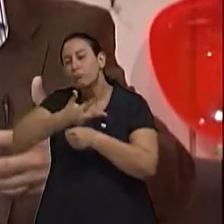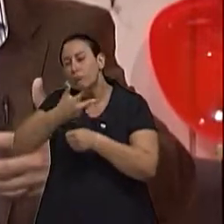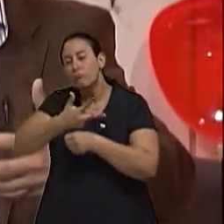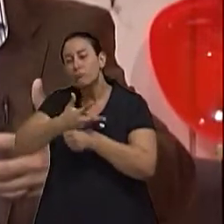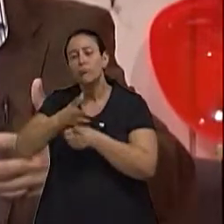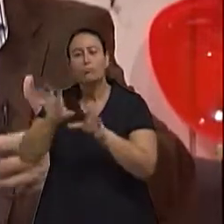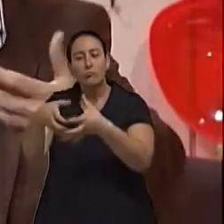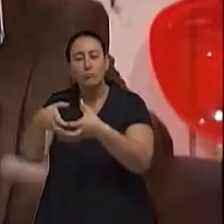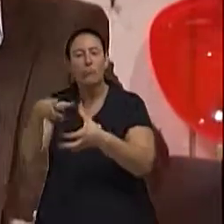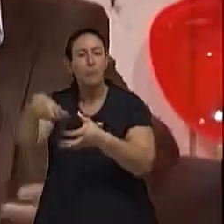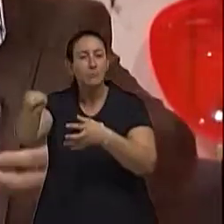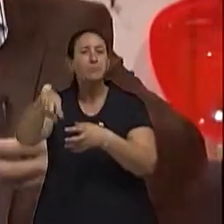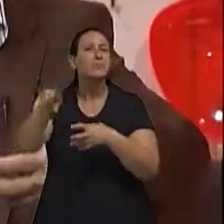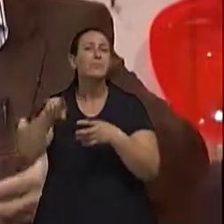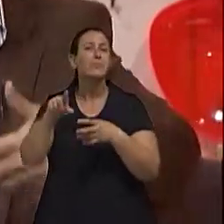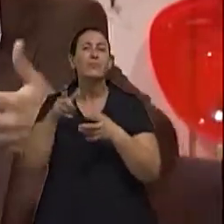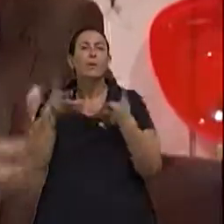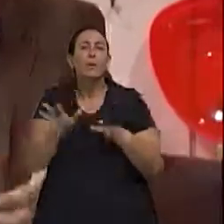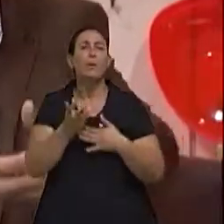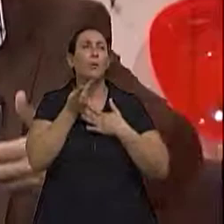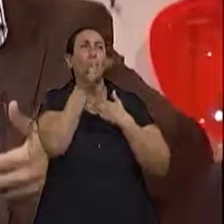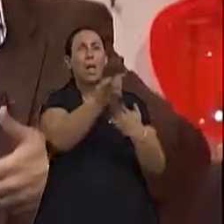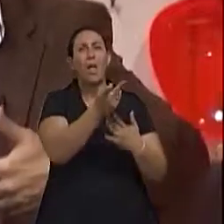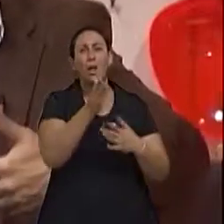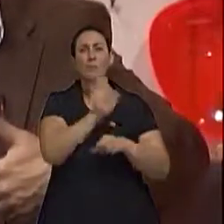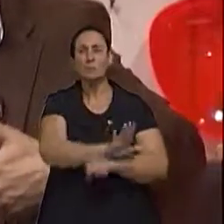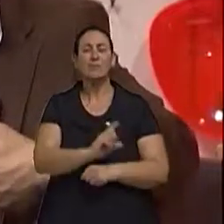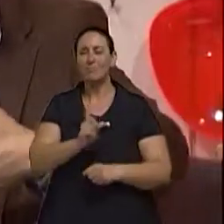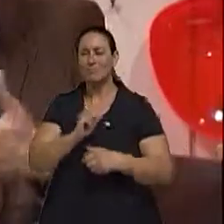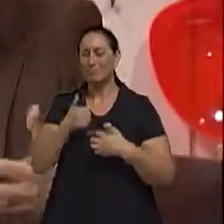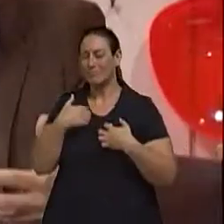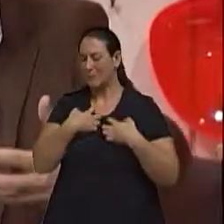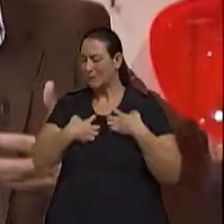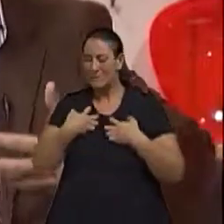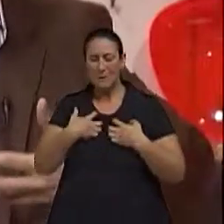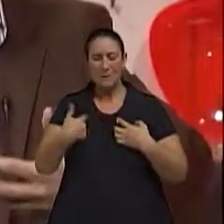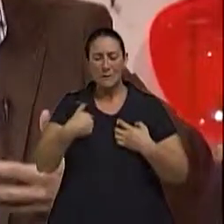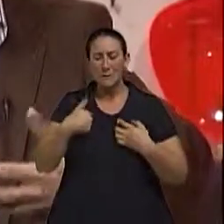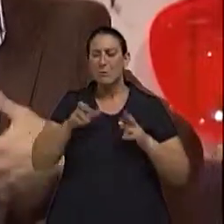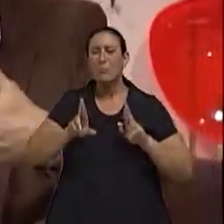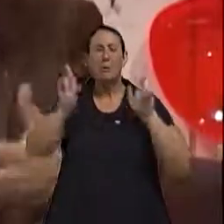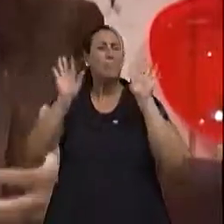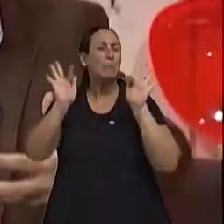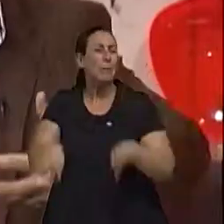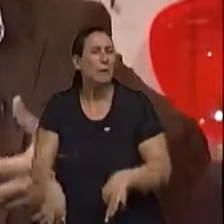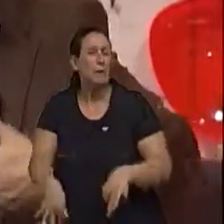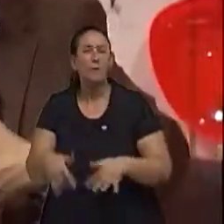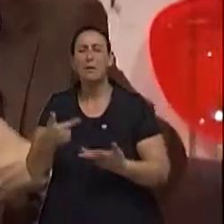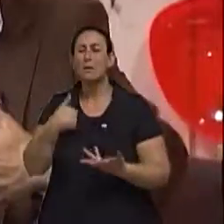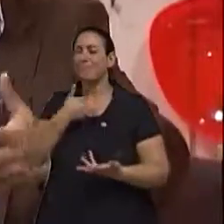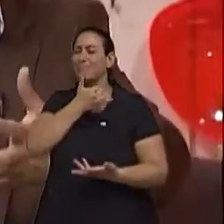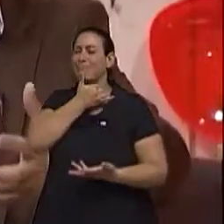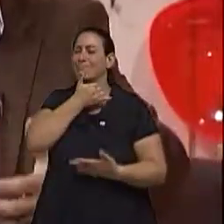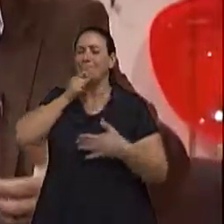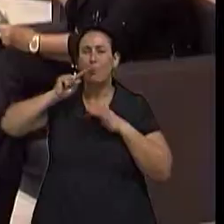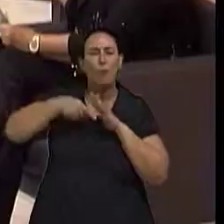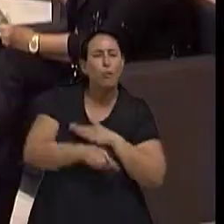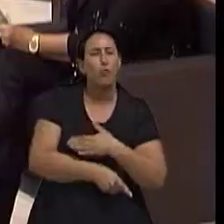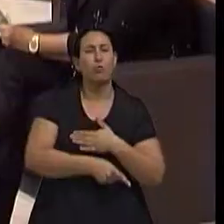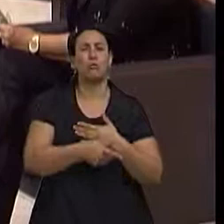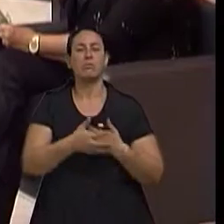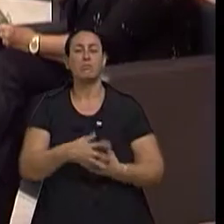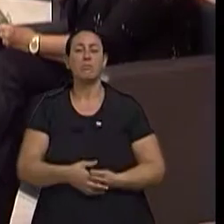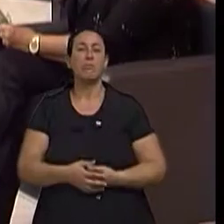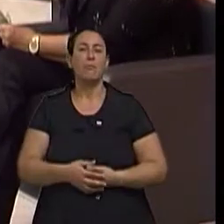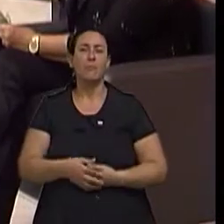não buscar ajuda, a um desespero, ao sentimento de desesperança, a tristeza. Mas aí eu quero saber o seguinte.